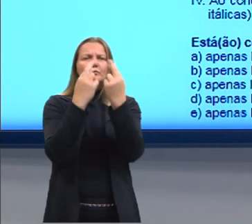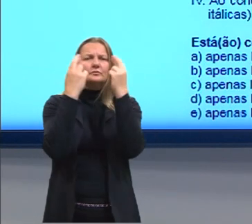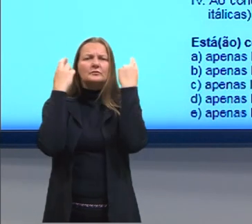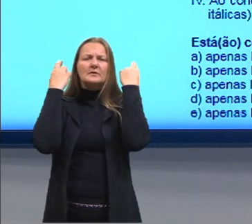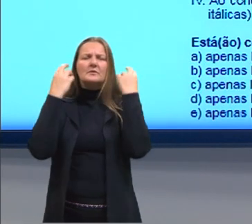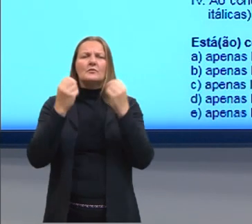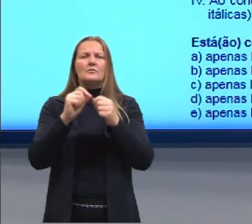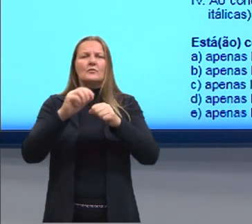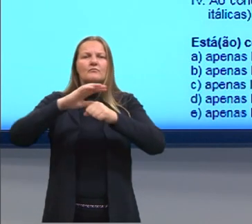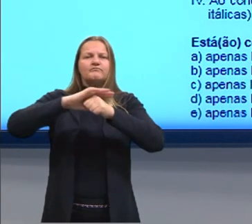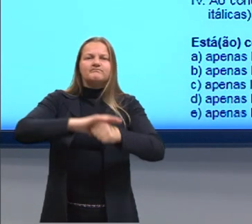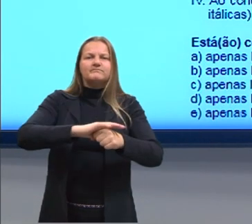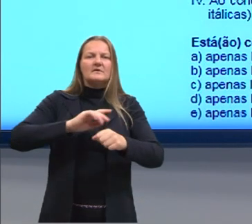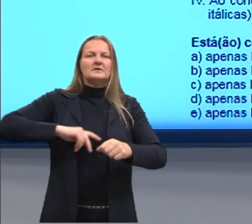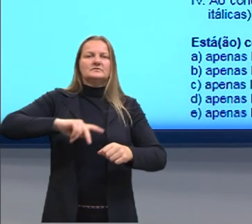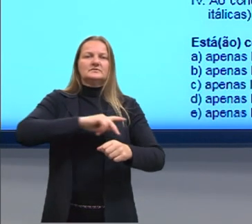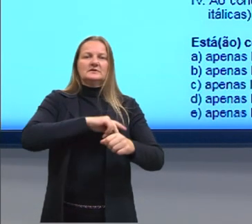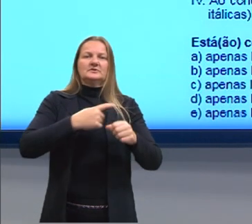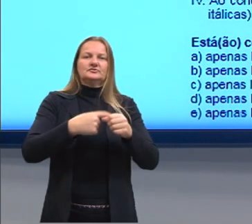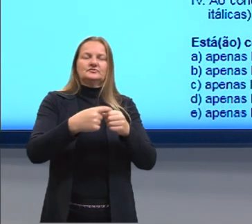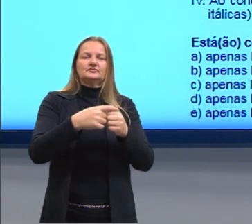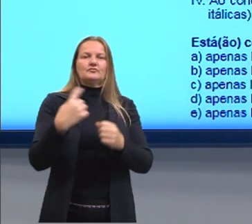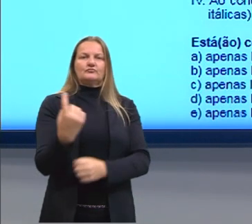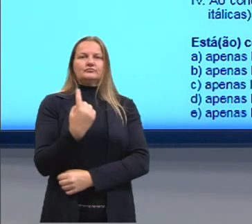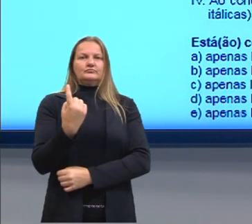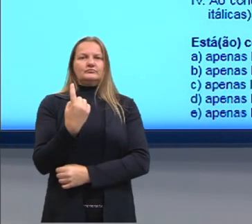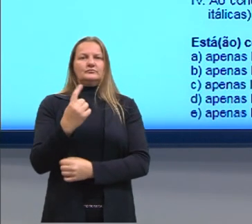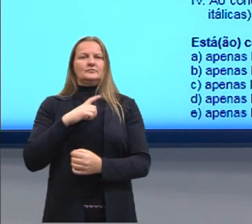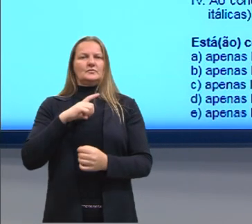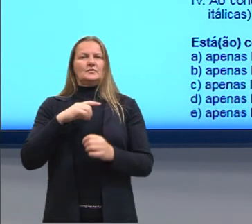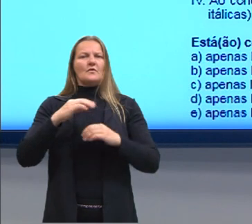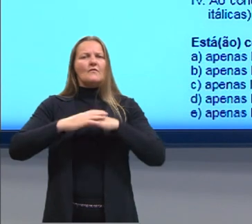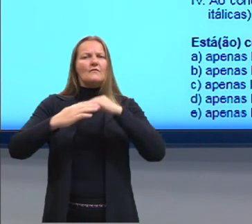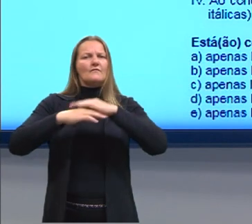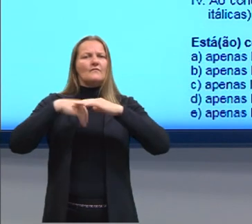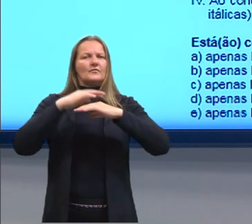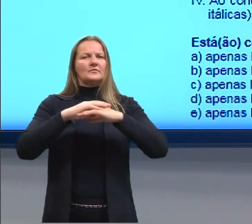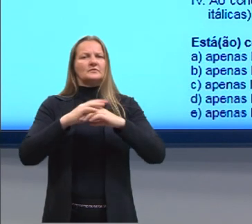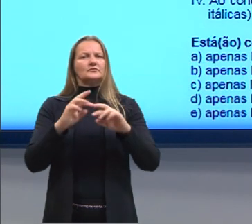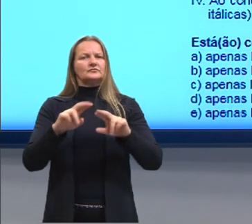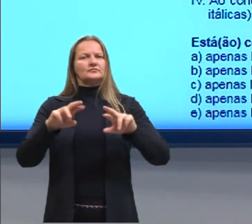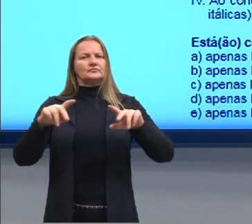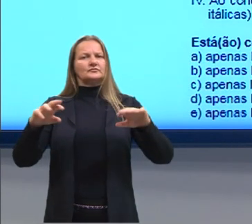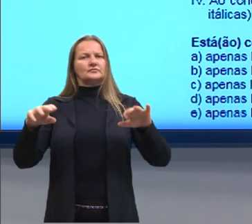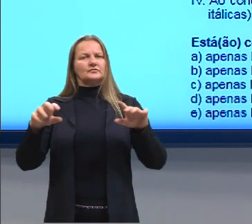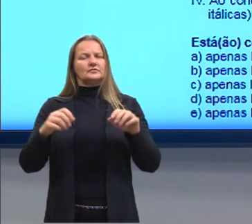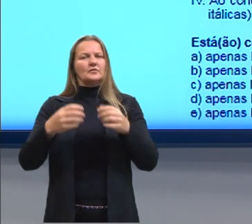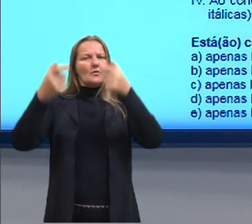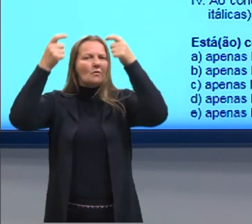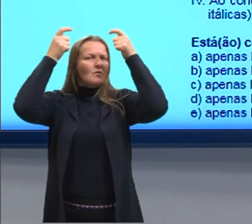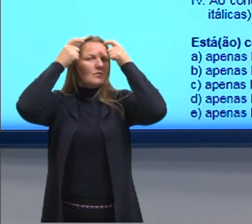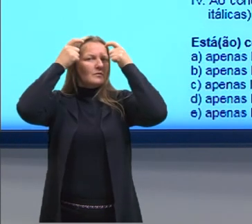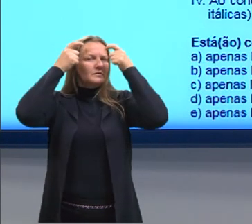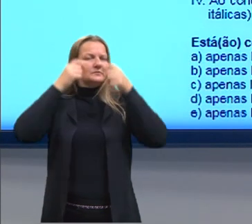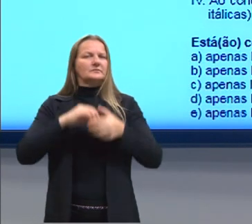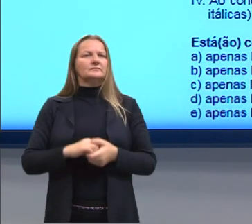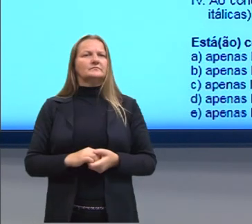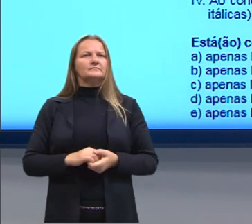A derrocada da polis, autônoma e independente e a formação de grandes reinos. É isso